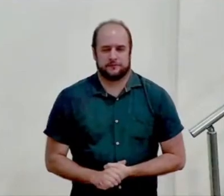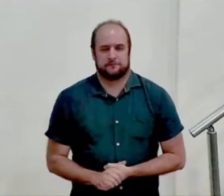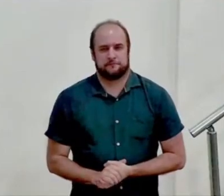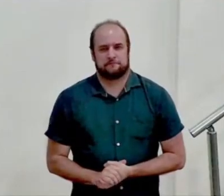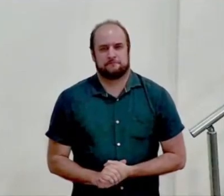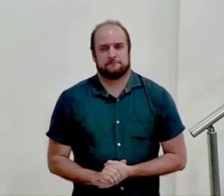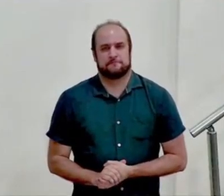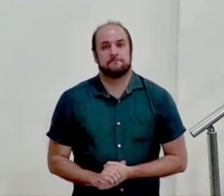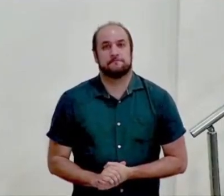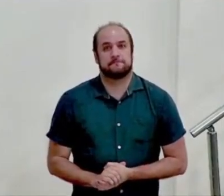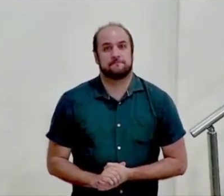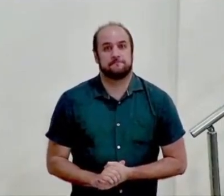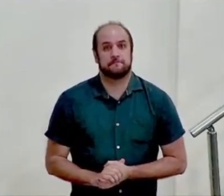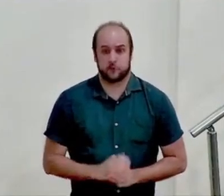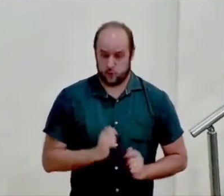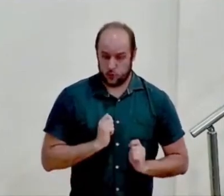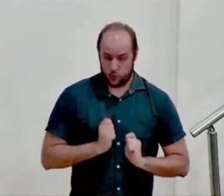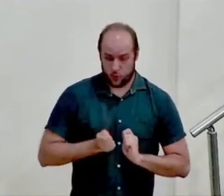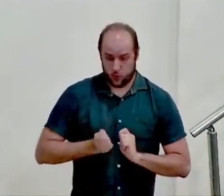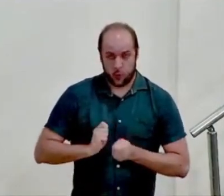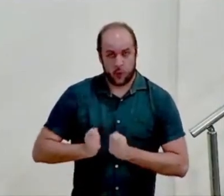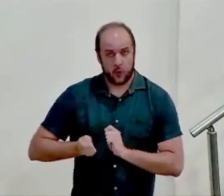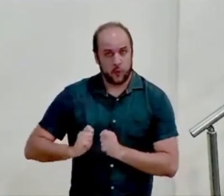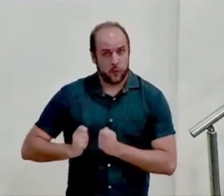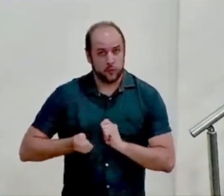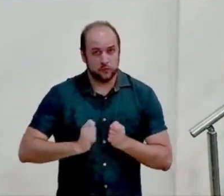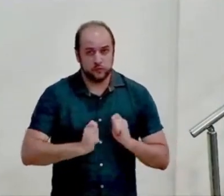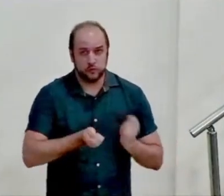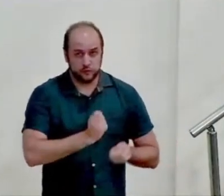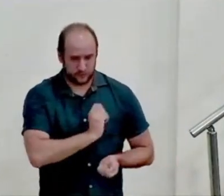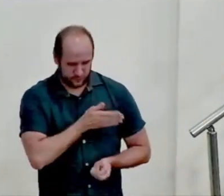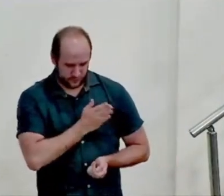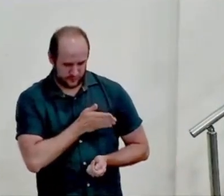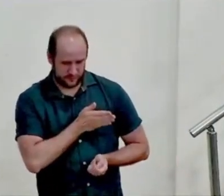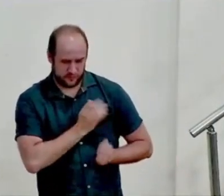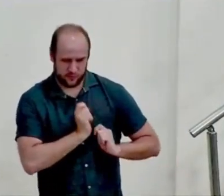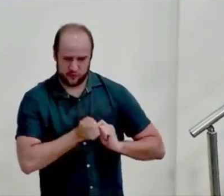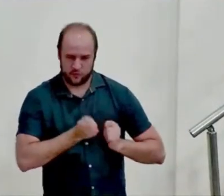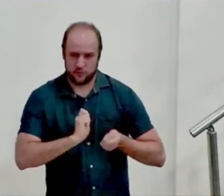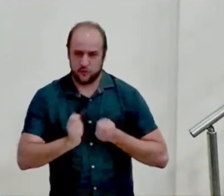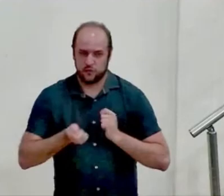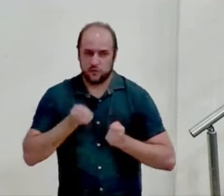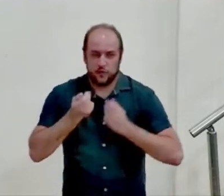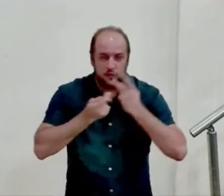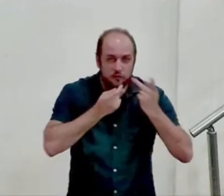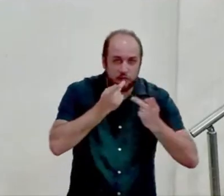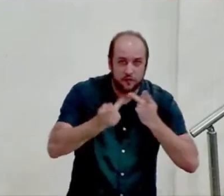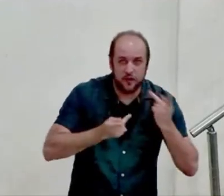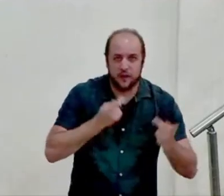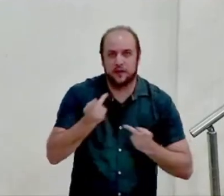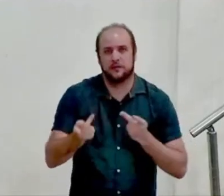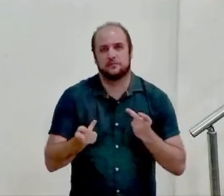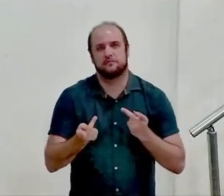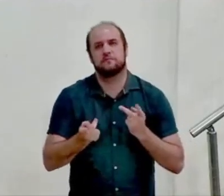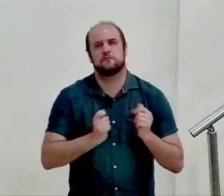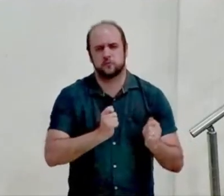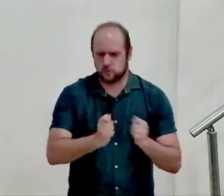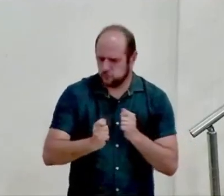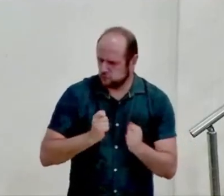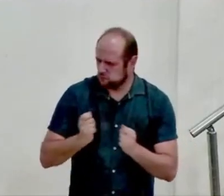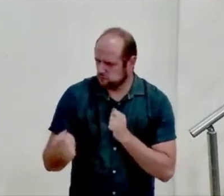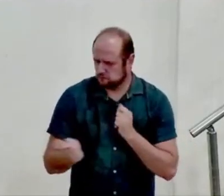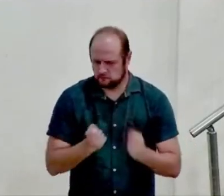o que governa o seu coração governa as suas palavras governa as suas